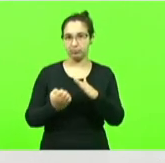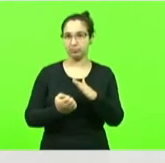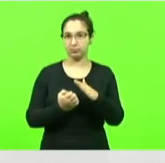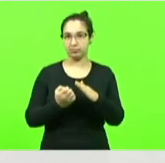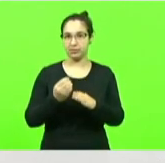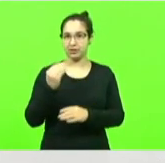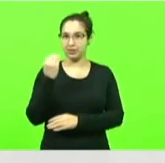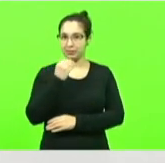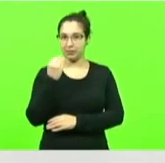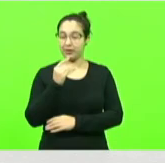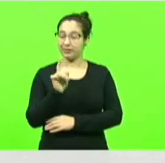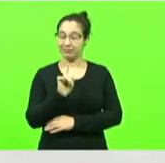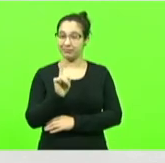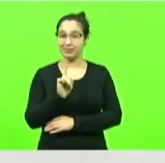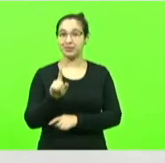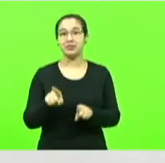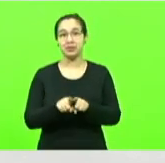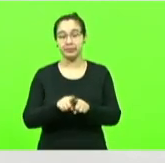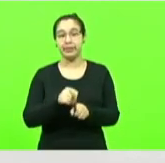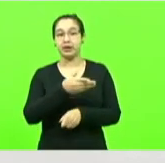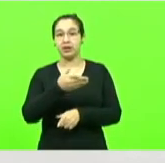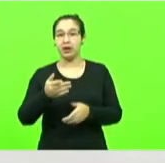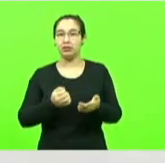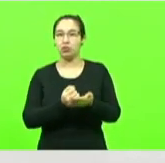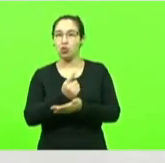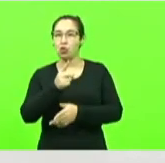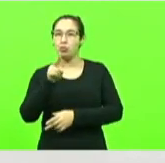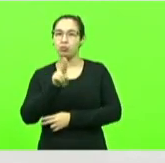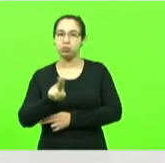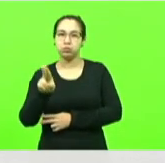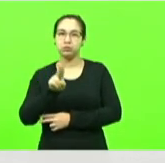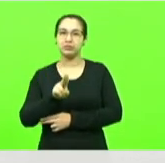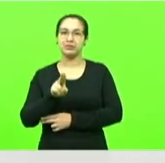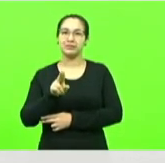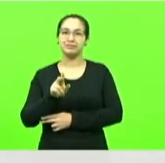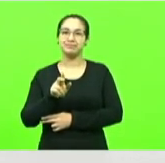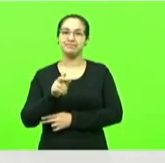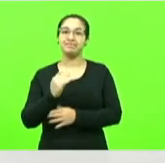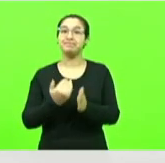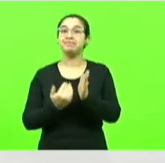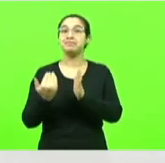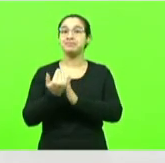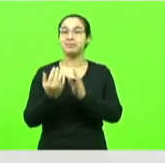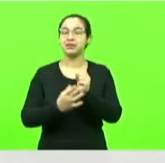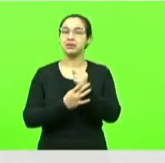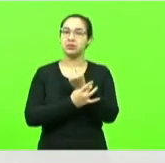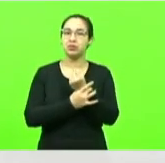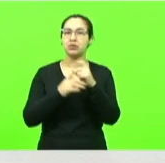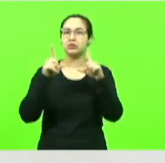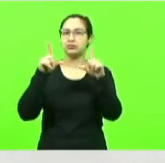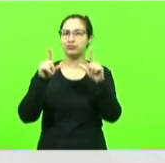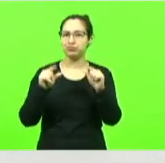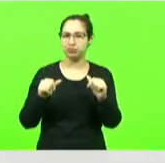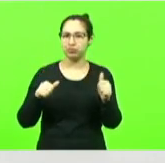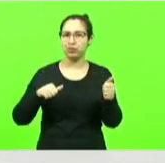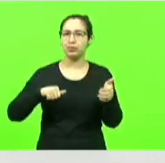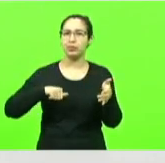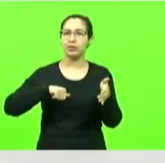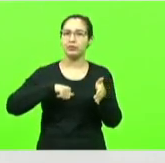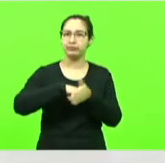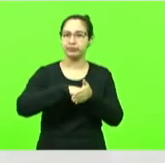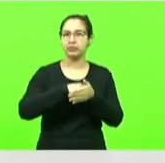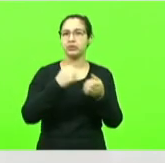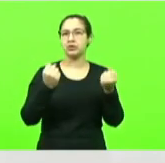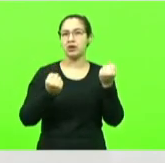produtos além disso vai trazer mais segurança menos acidente ou seja vai diminuir o custo Brasil